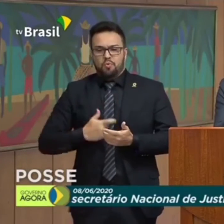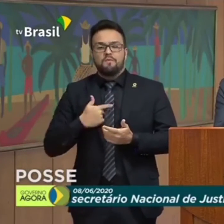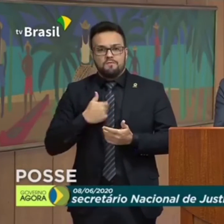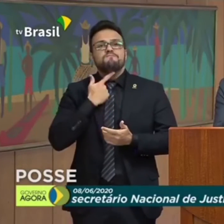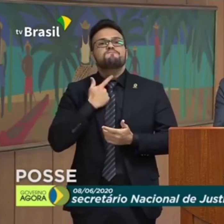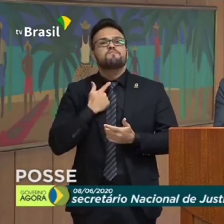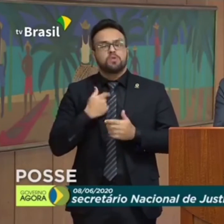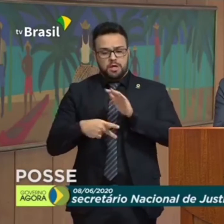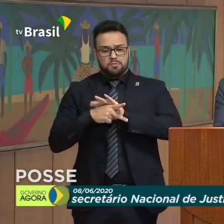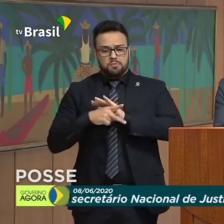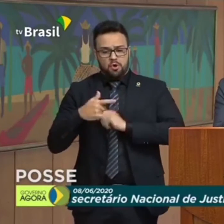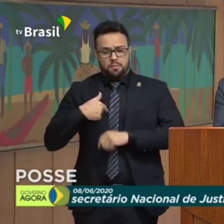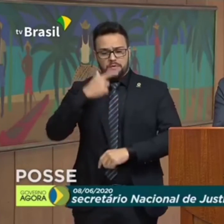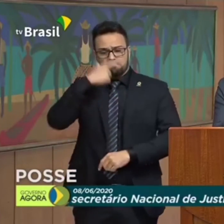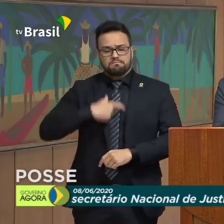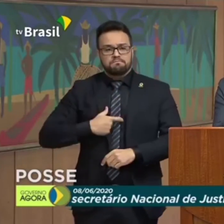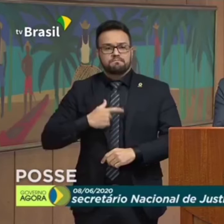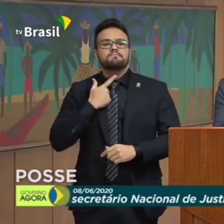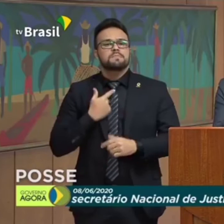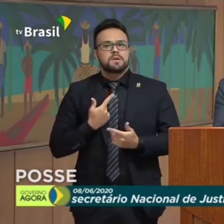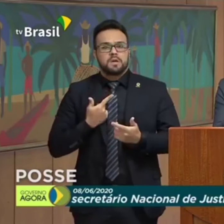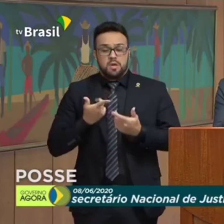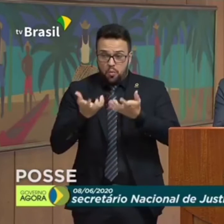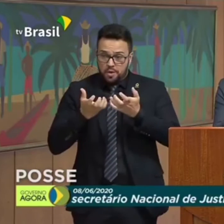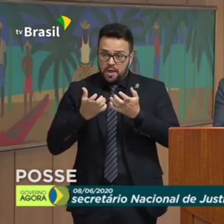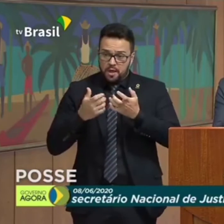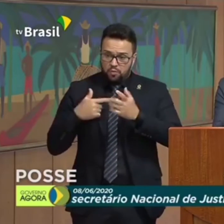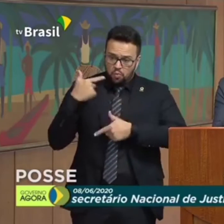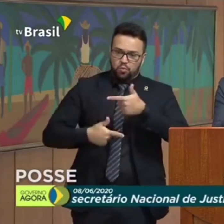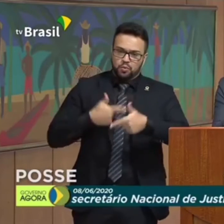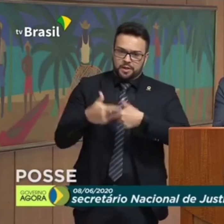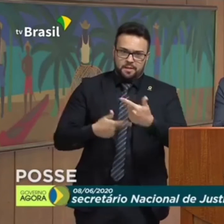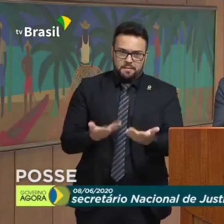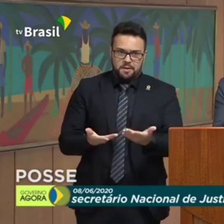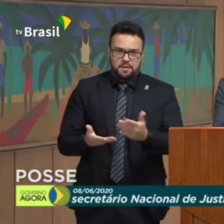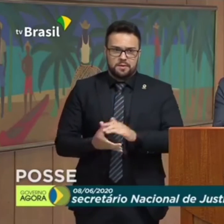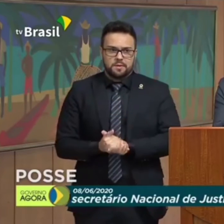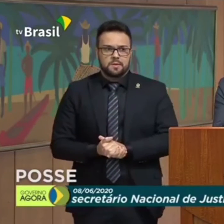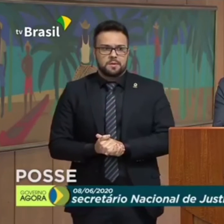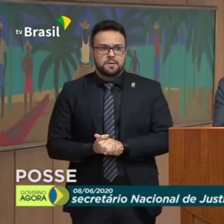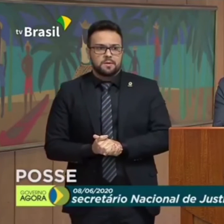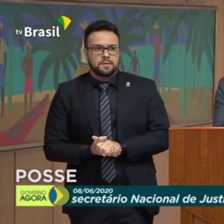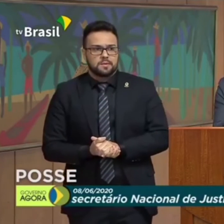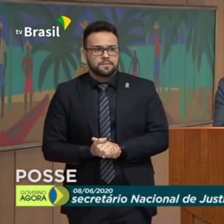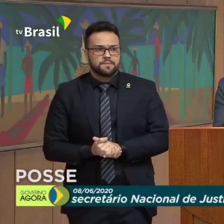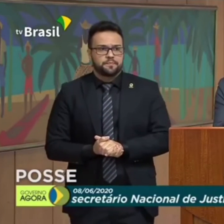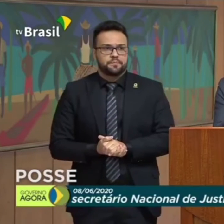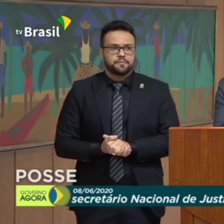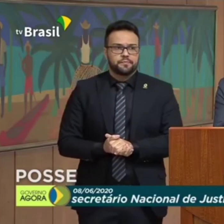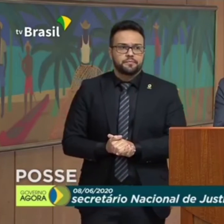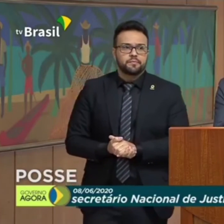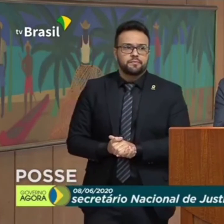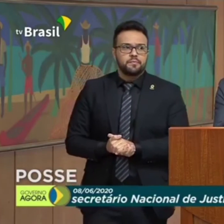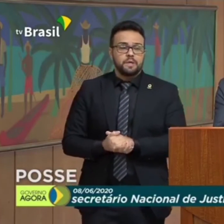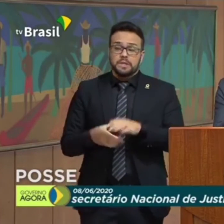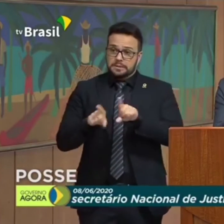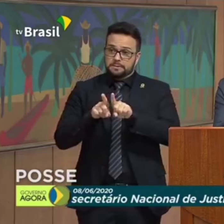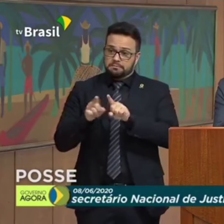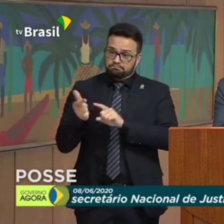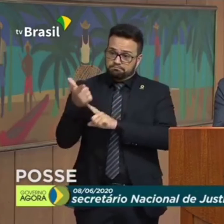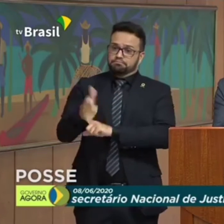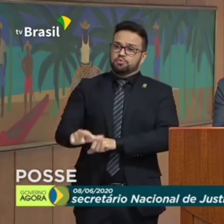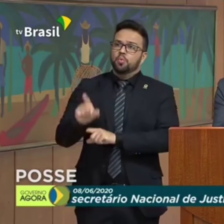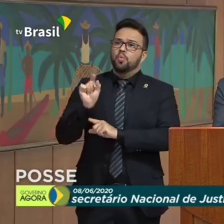e convidamos do Pública. própria. Portanto, quero realizar esse trabalho. E mais uma vez, diante desse binômio,